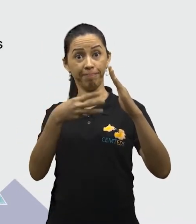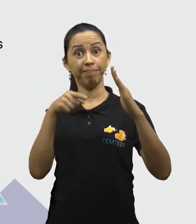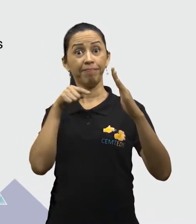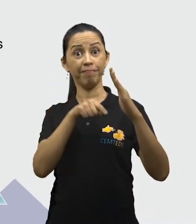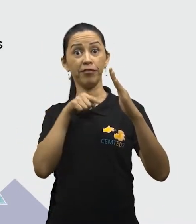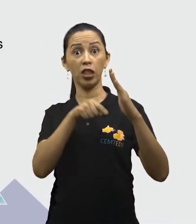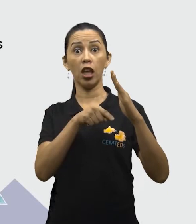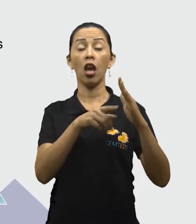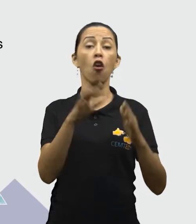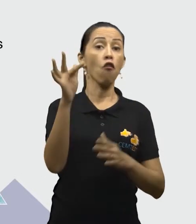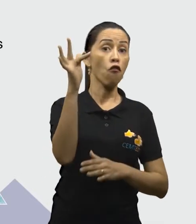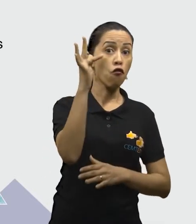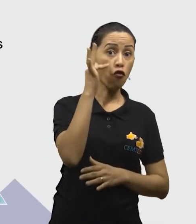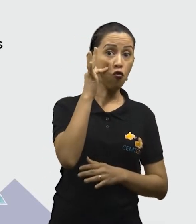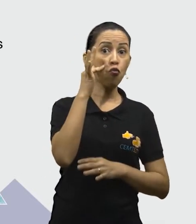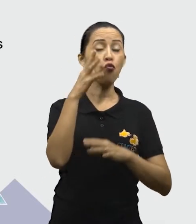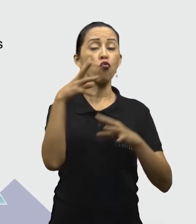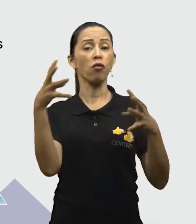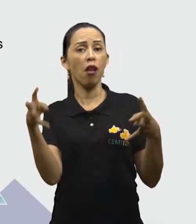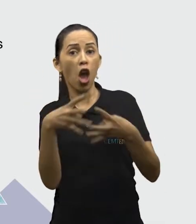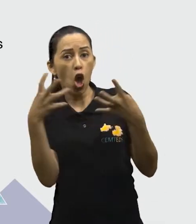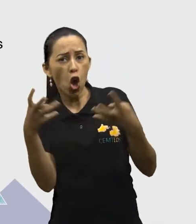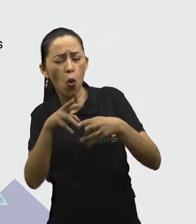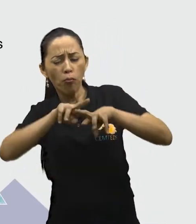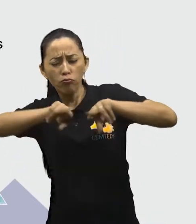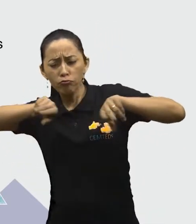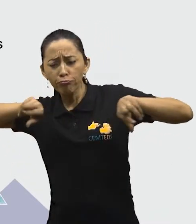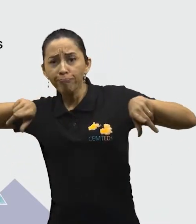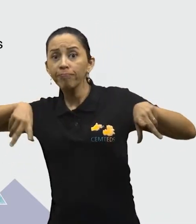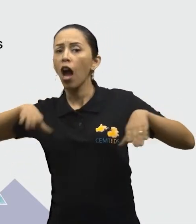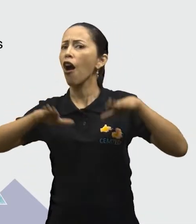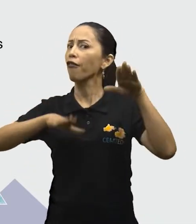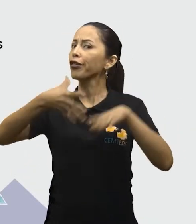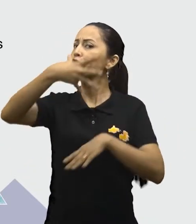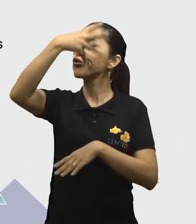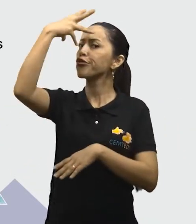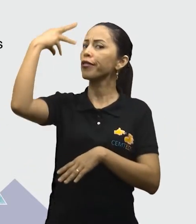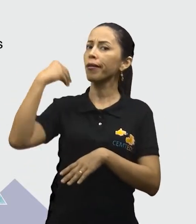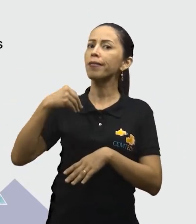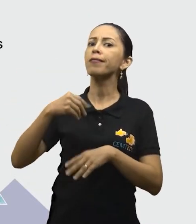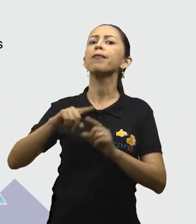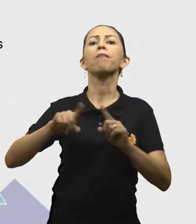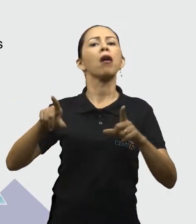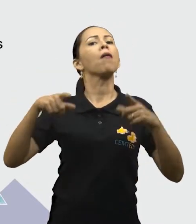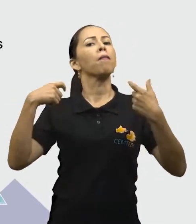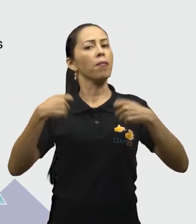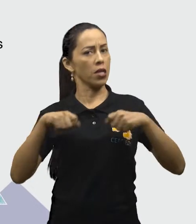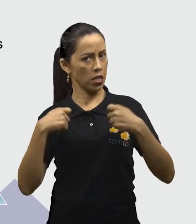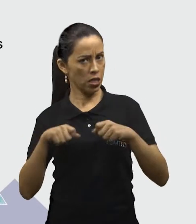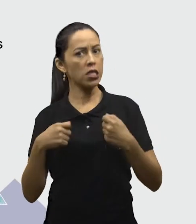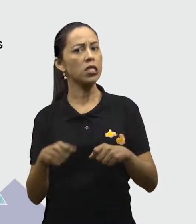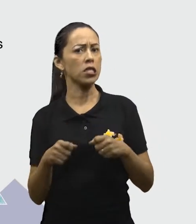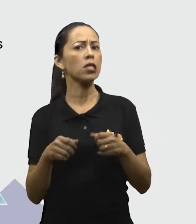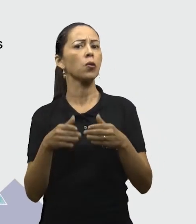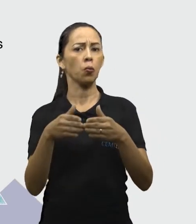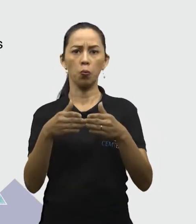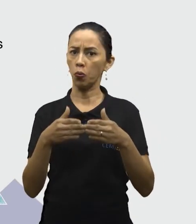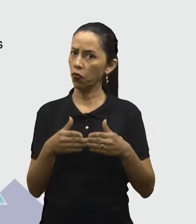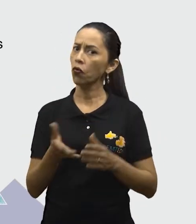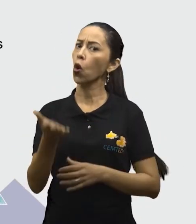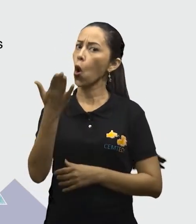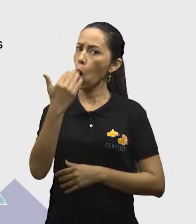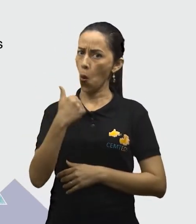consumir, mas nós devemos consumir também em uma grande quantidade na nossa alimentação. Então, nós temos